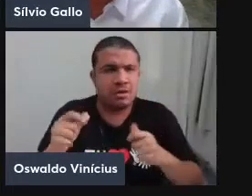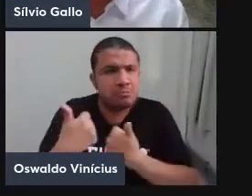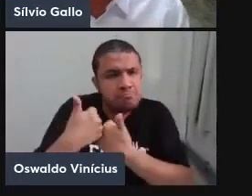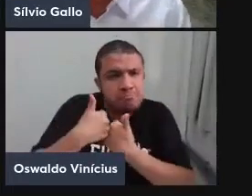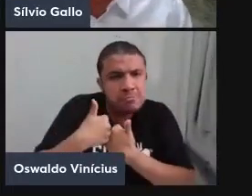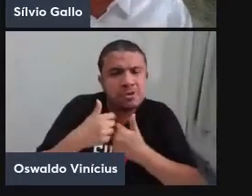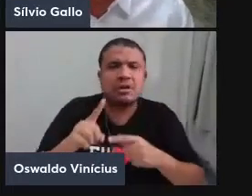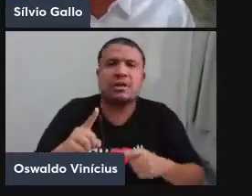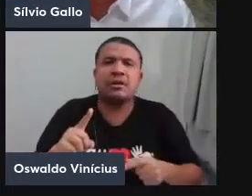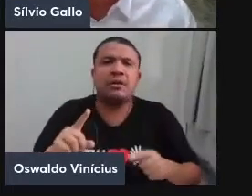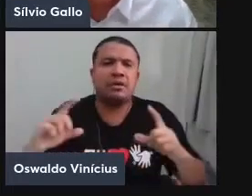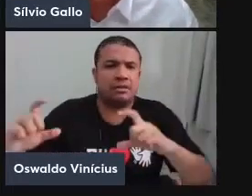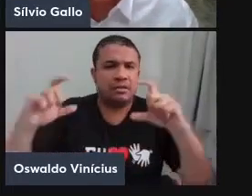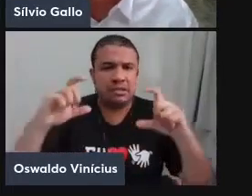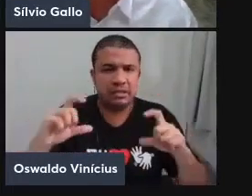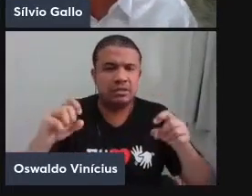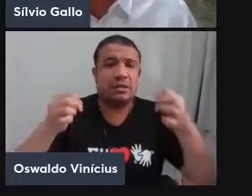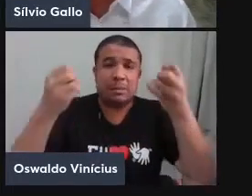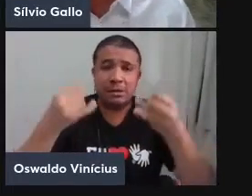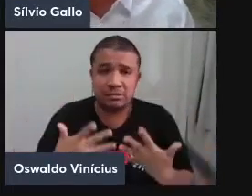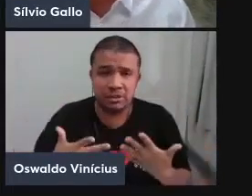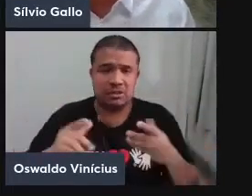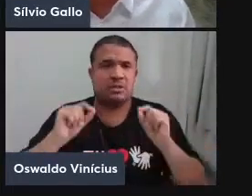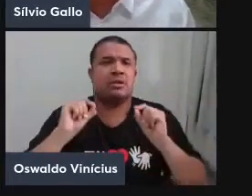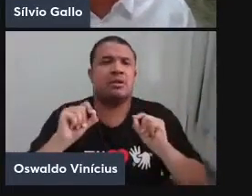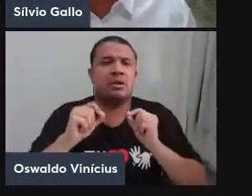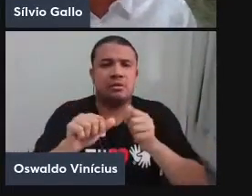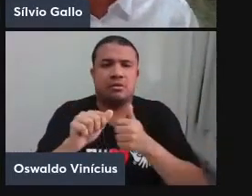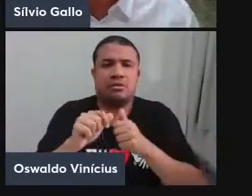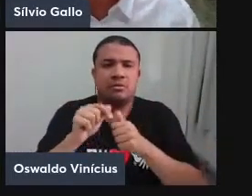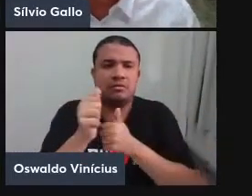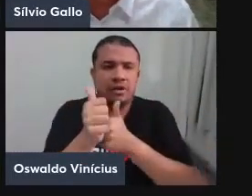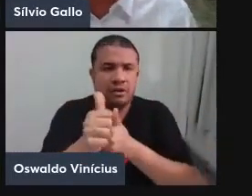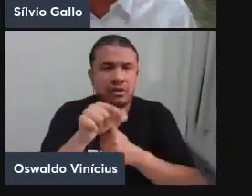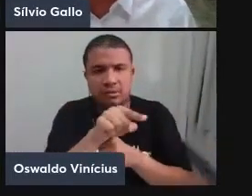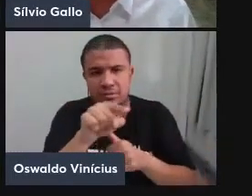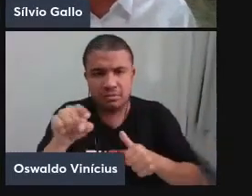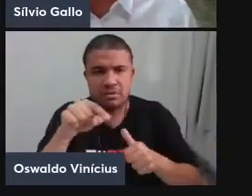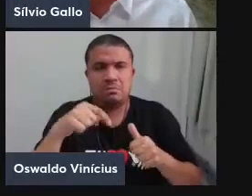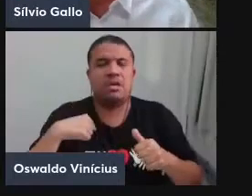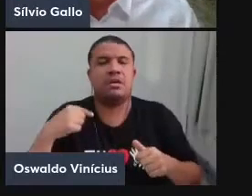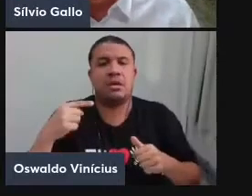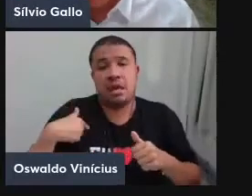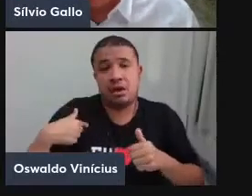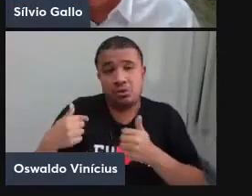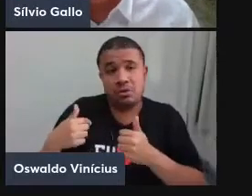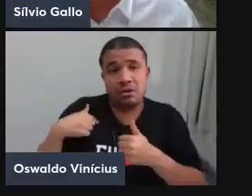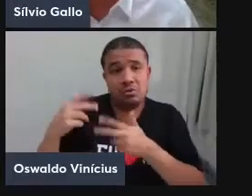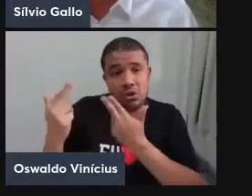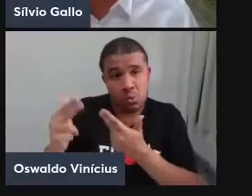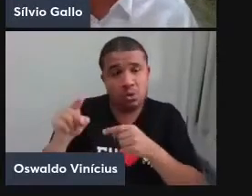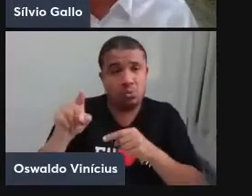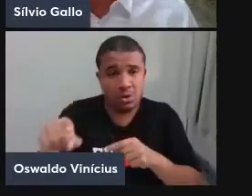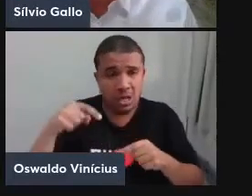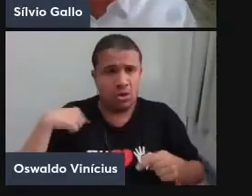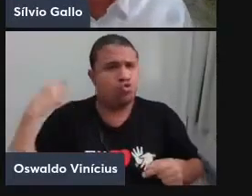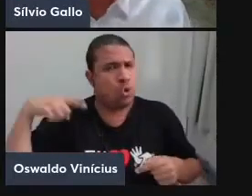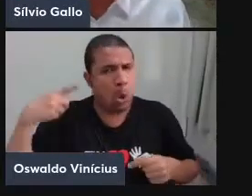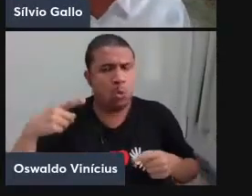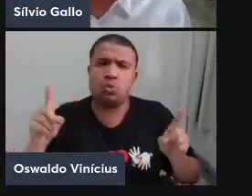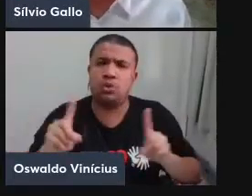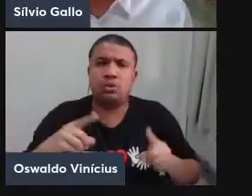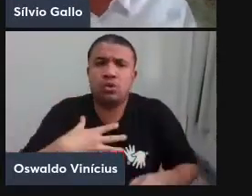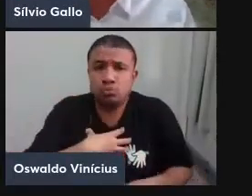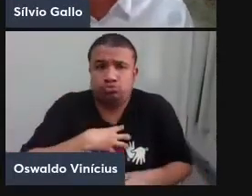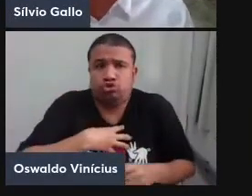trago esse trecho do Caetano justamente para dizer isso para vocês, fazer minhas as palavras dele, não me digam que eu estou louco, é um